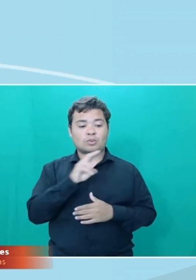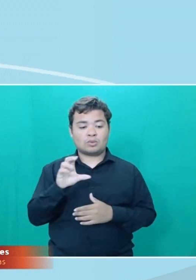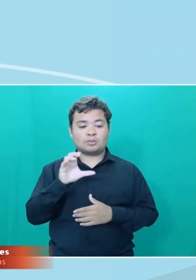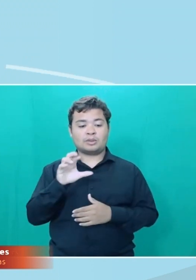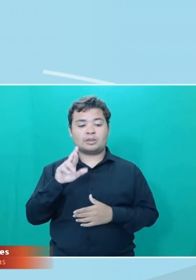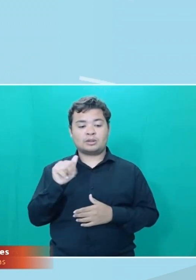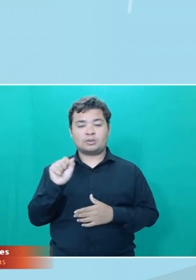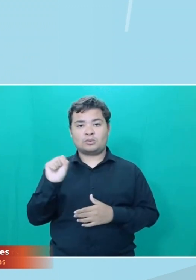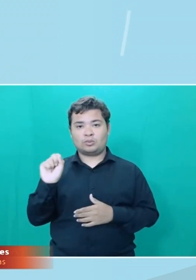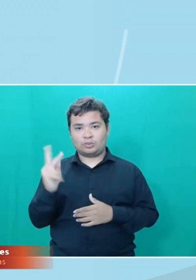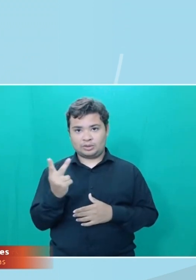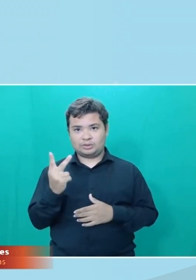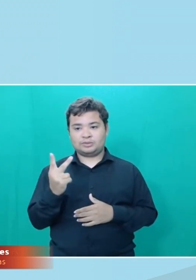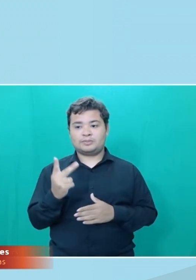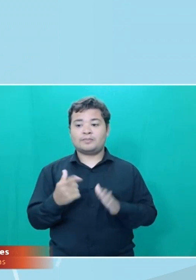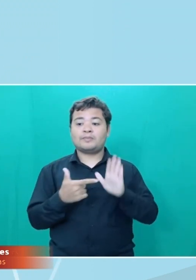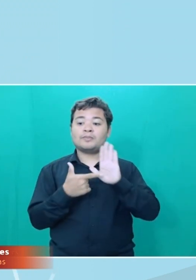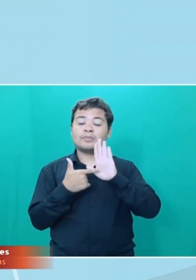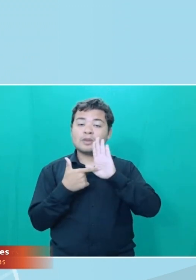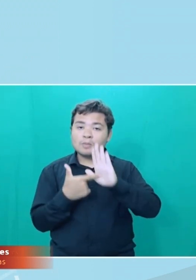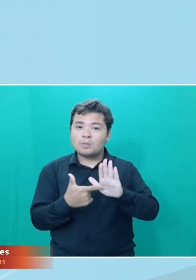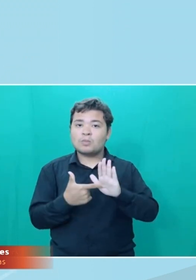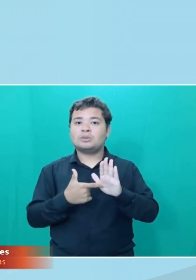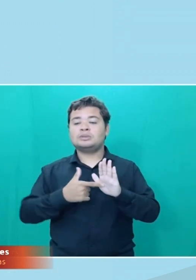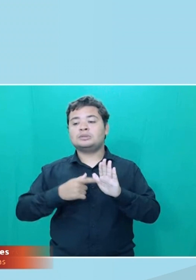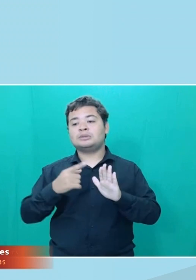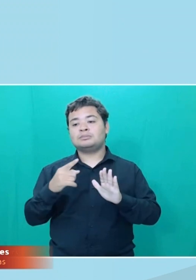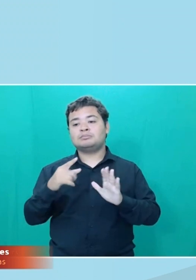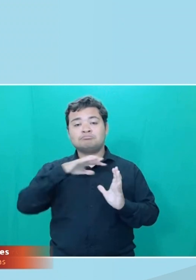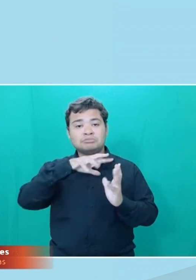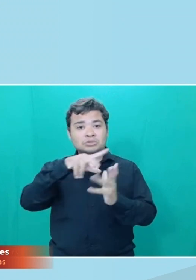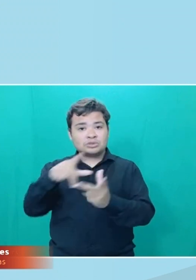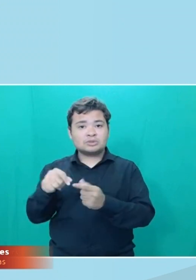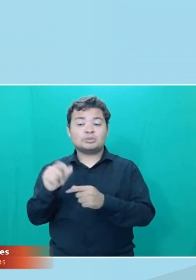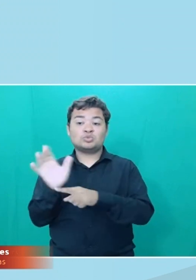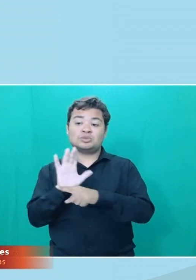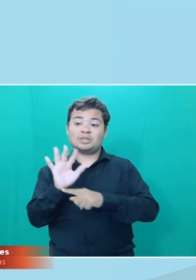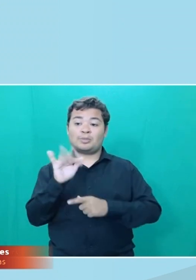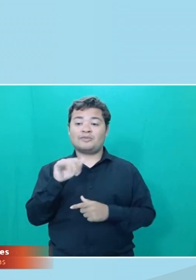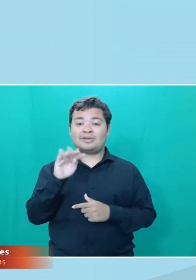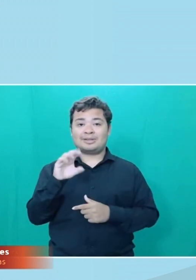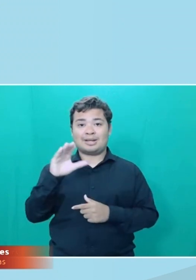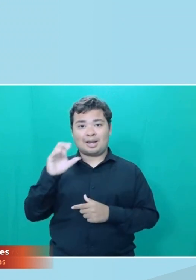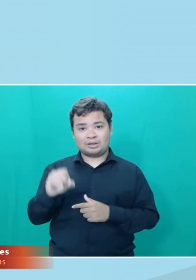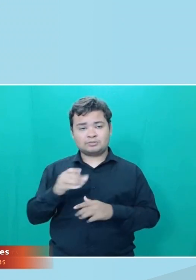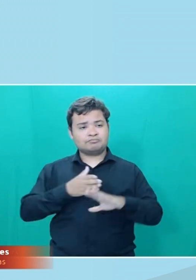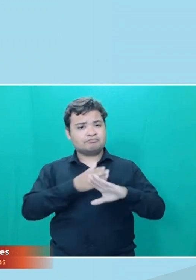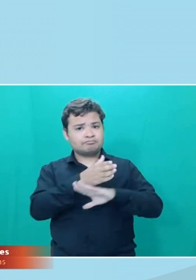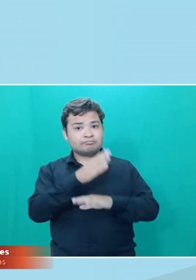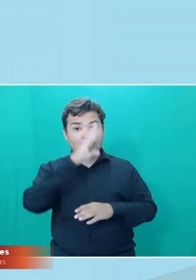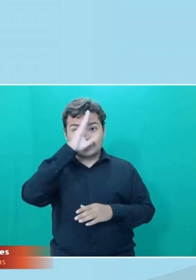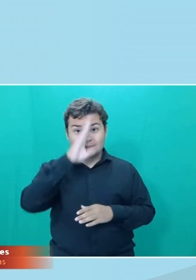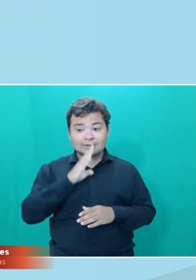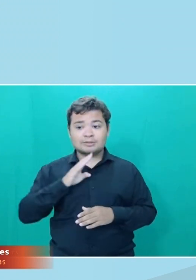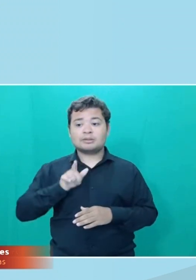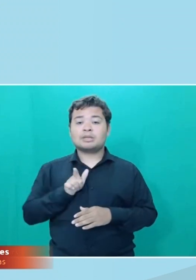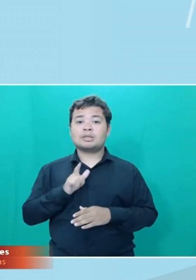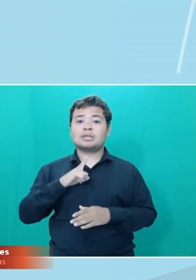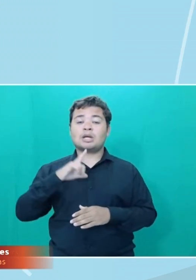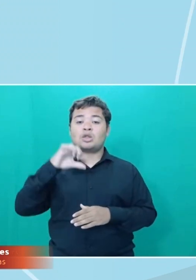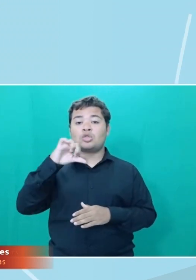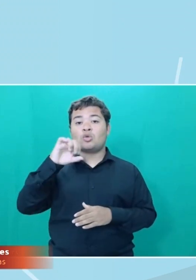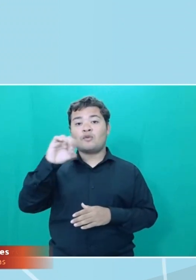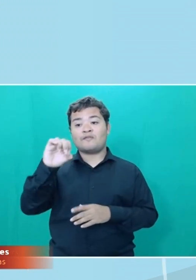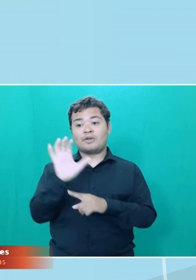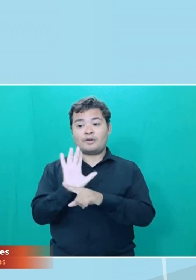Mostra Internacional de Cinema Fantástico. A programação é toda gratuita e inclui a exibição de mais de 90 filmes